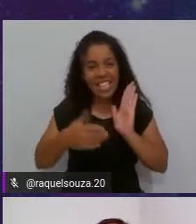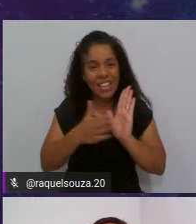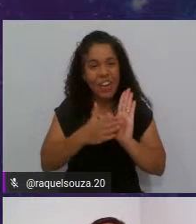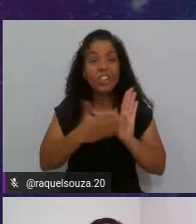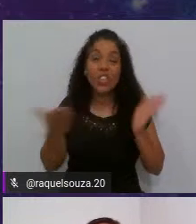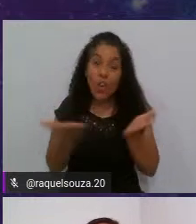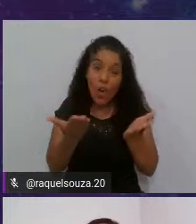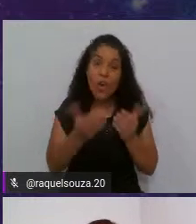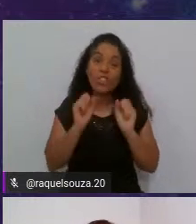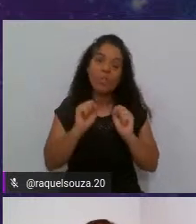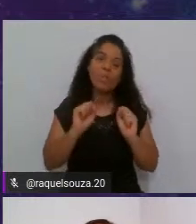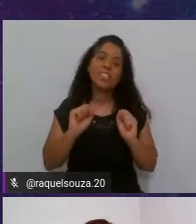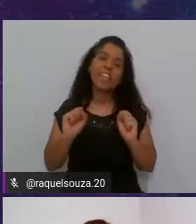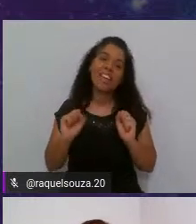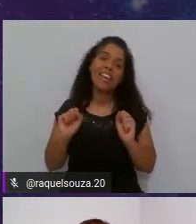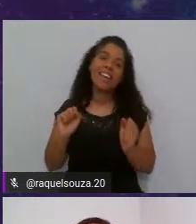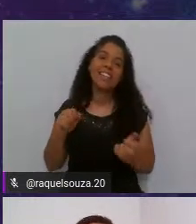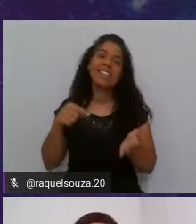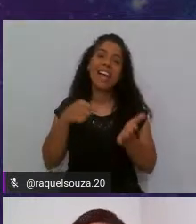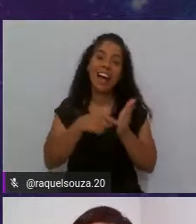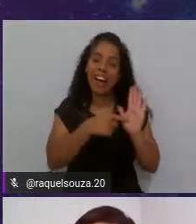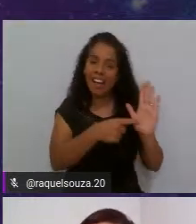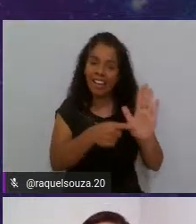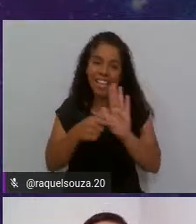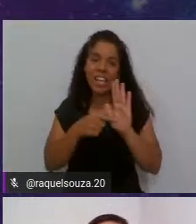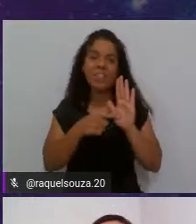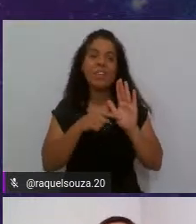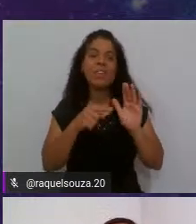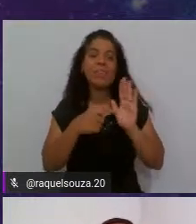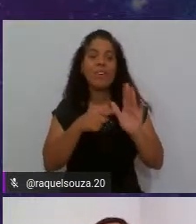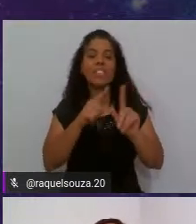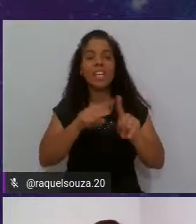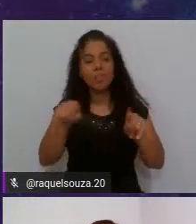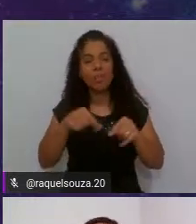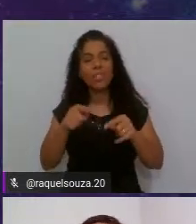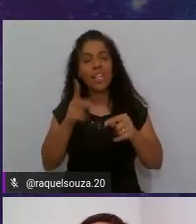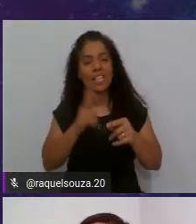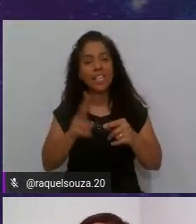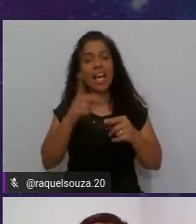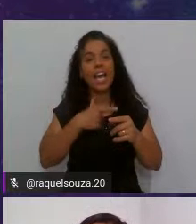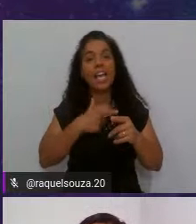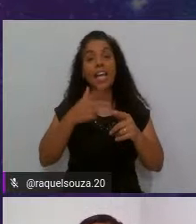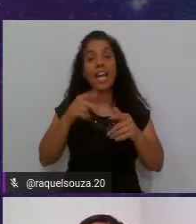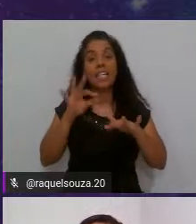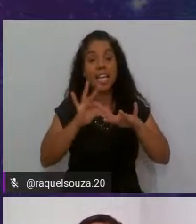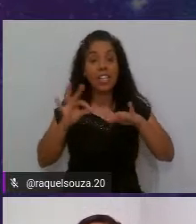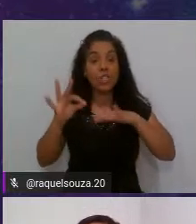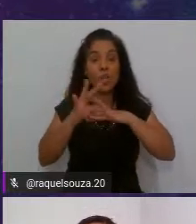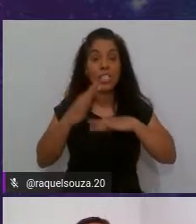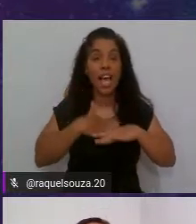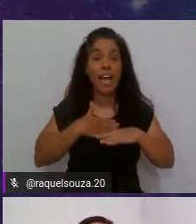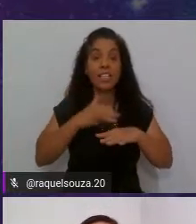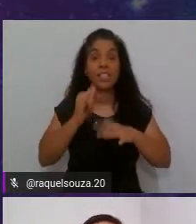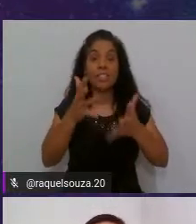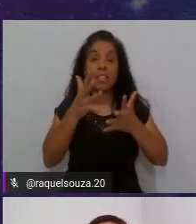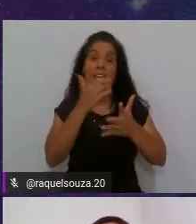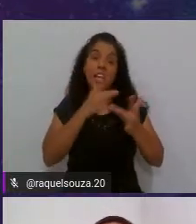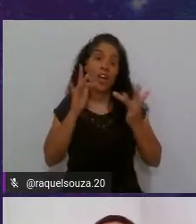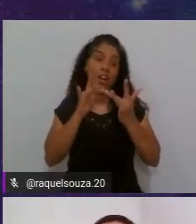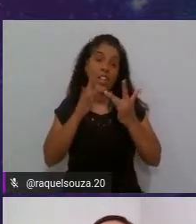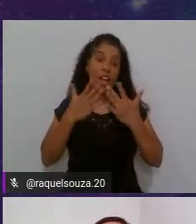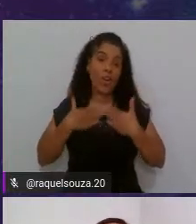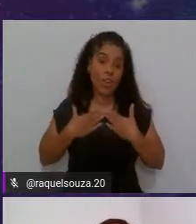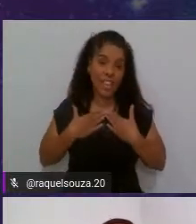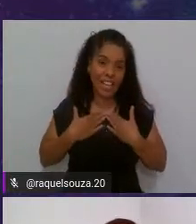eu poder estar aqui mostrando para vocês segue aí algumas de minhas redes sociais para que você alguém queira entrar em contato